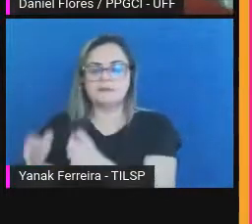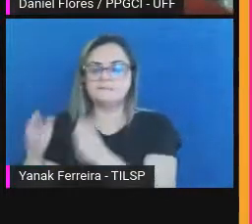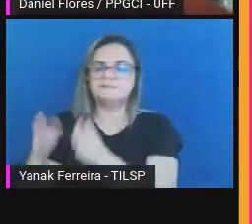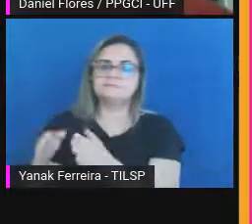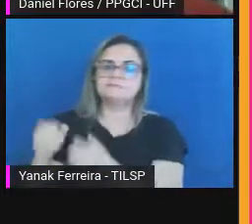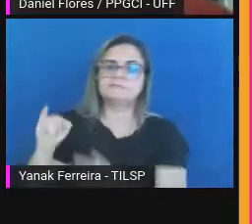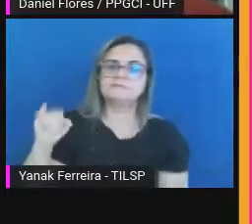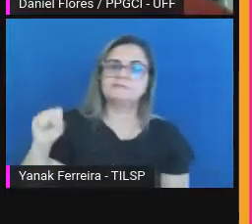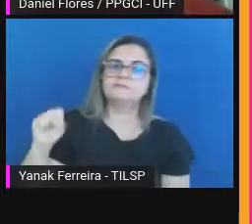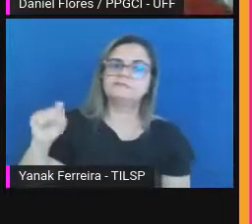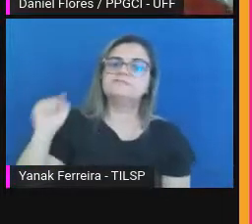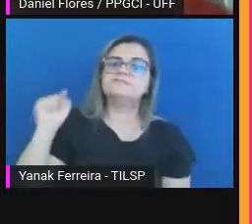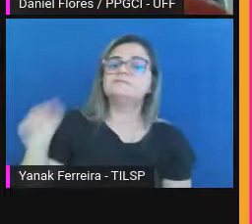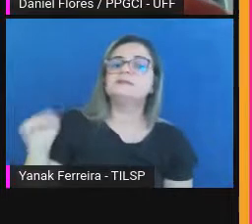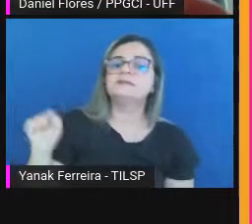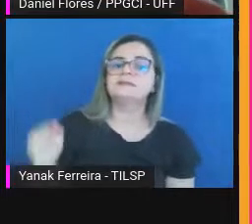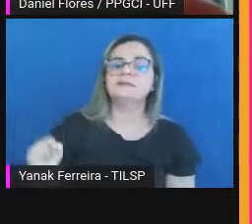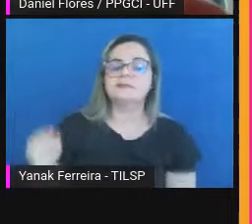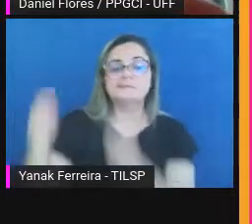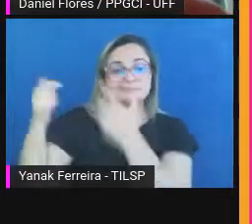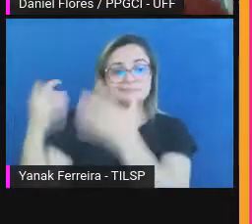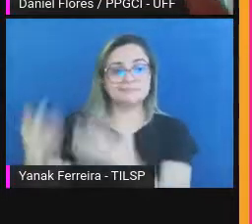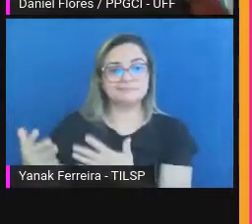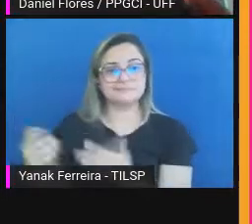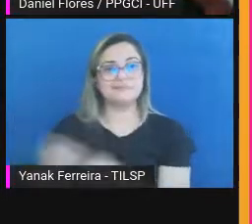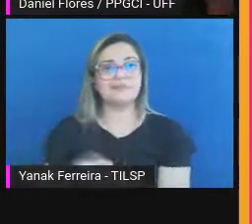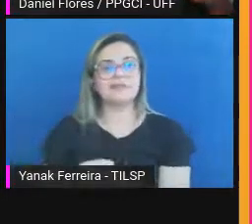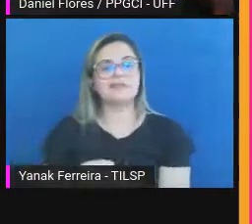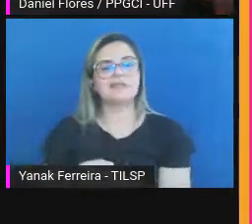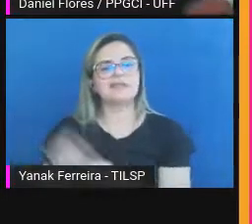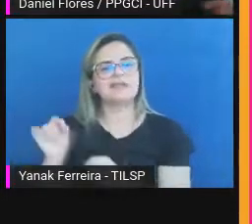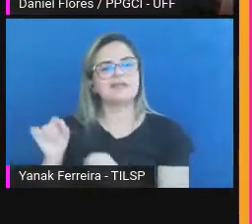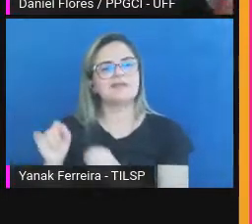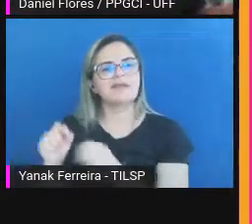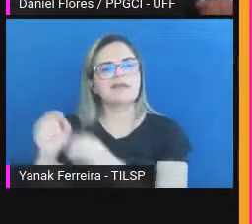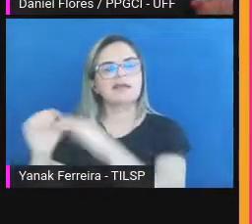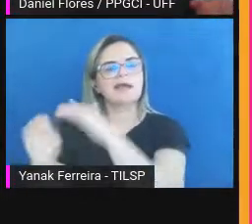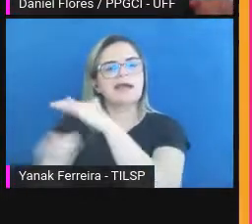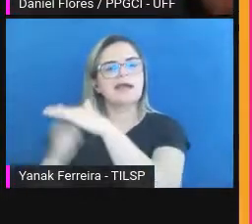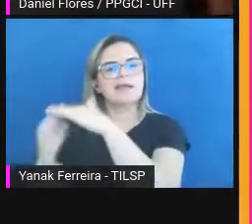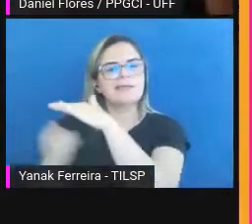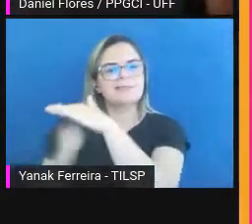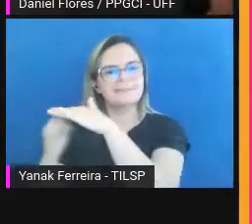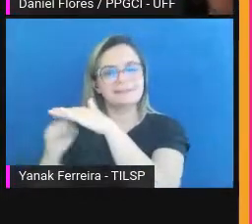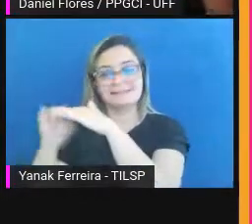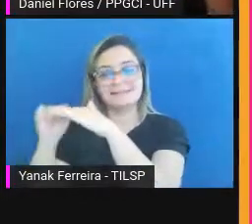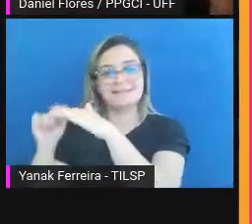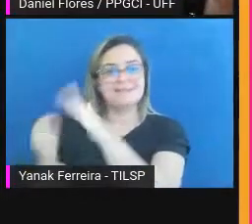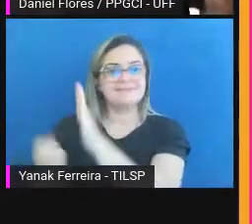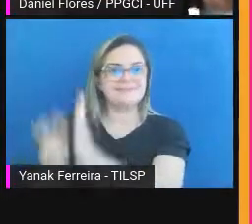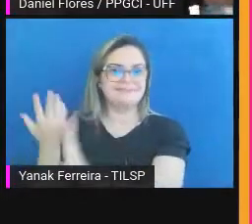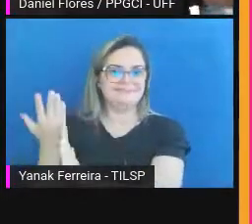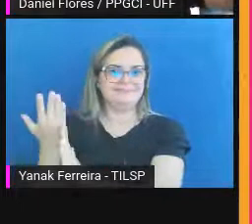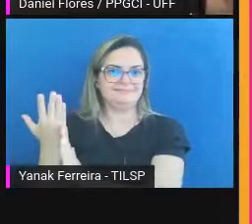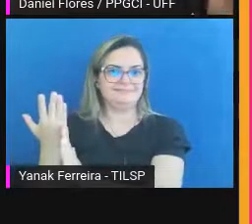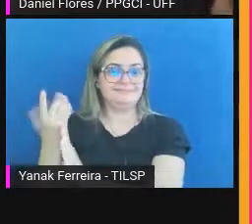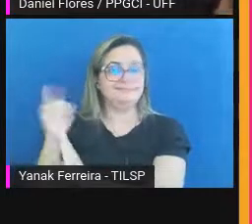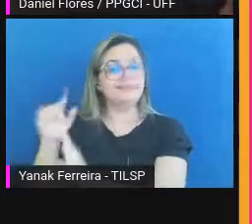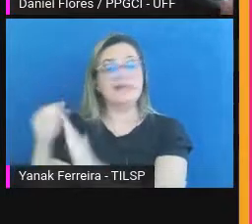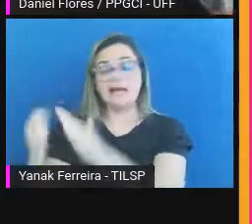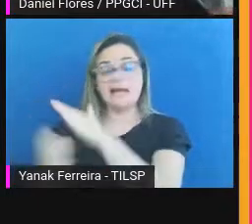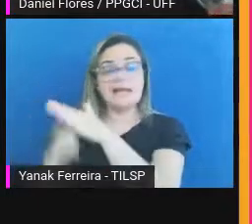16919, que vai auditar a empresa que implementou. A empresa, não, a empresa que